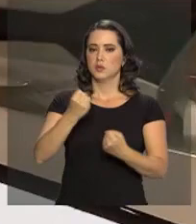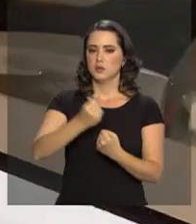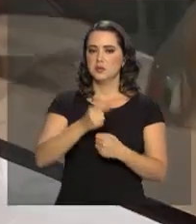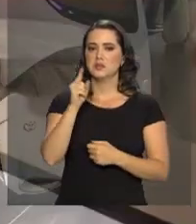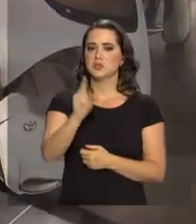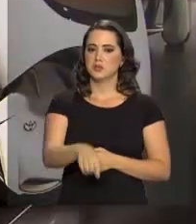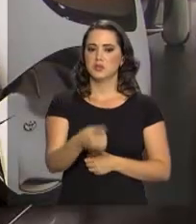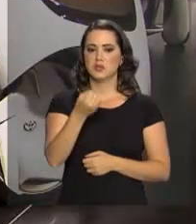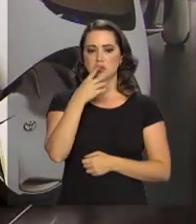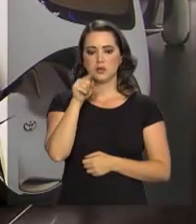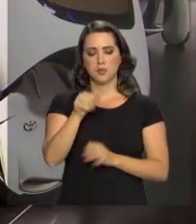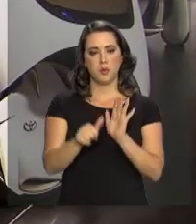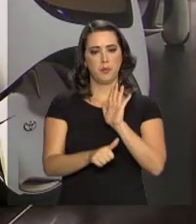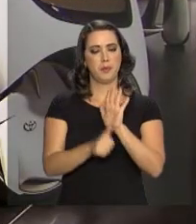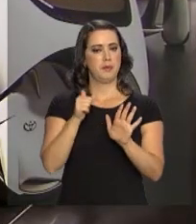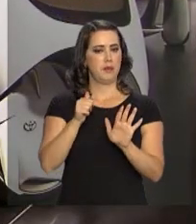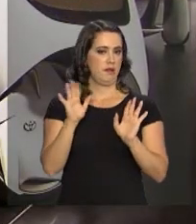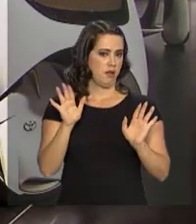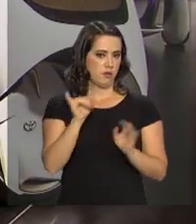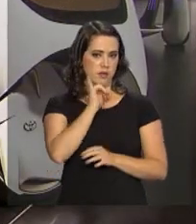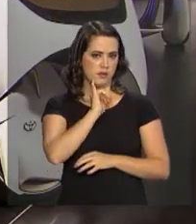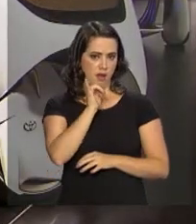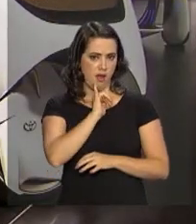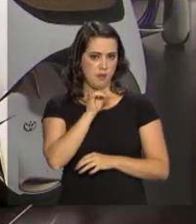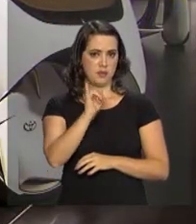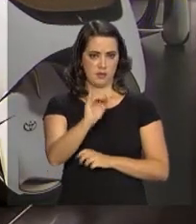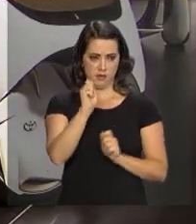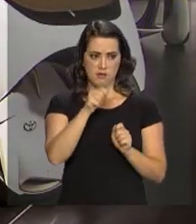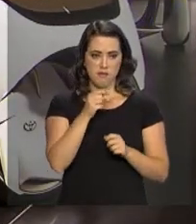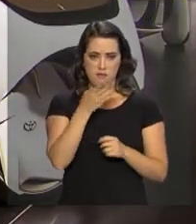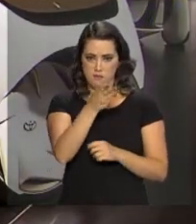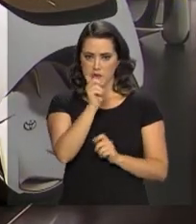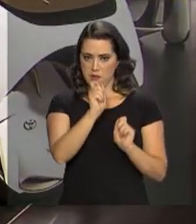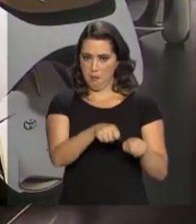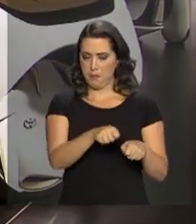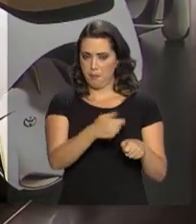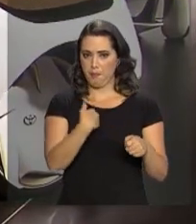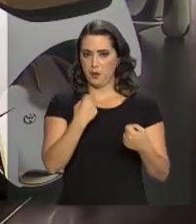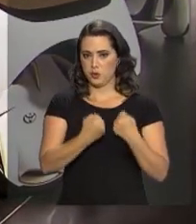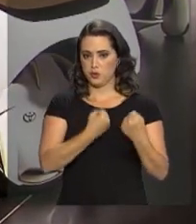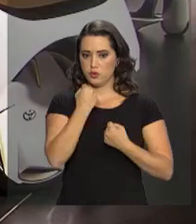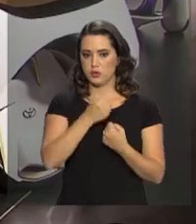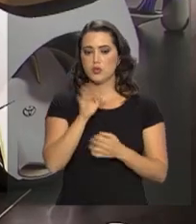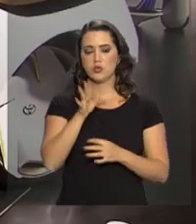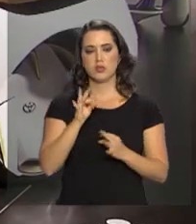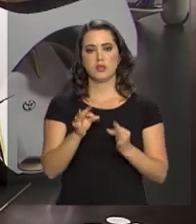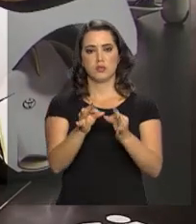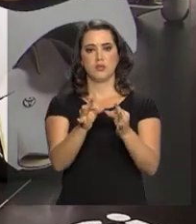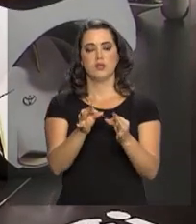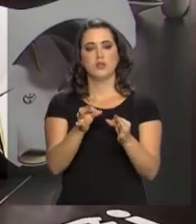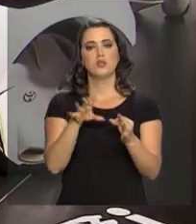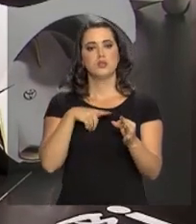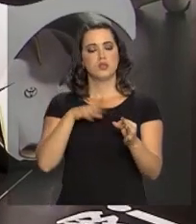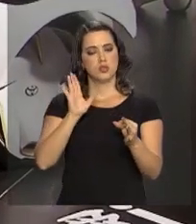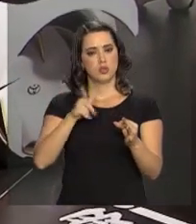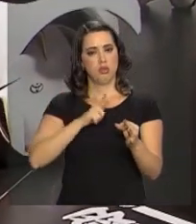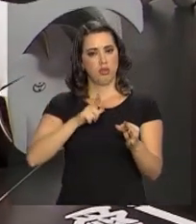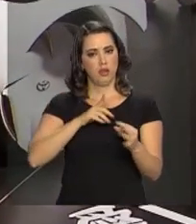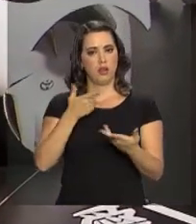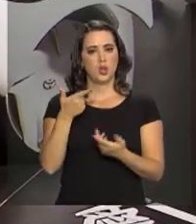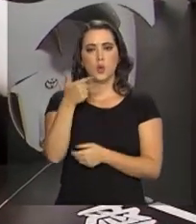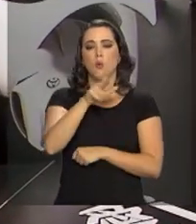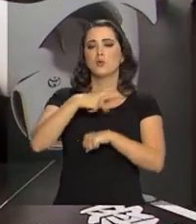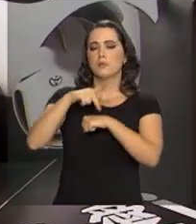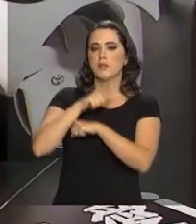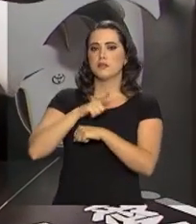realmente para ver primeiro, por exemplo, se você está em condição de dirigir. E essa é uma tecnologia que já existe, né? Em países escandinavos, por exemplo,